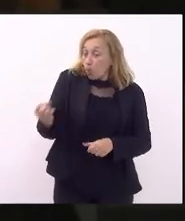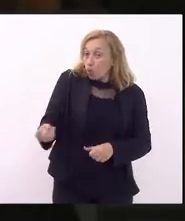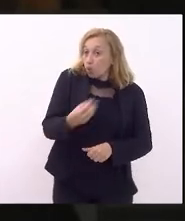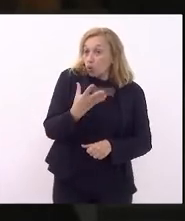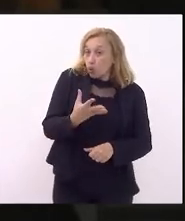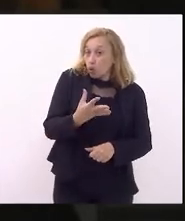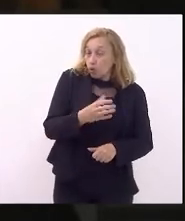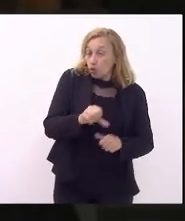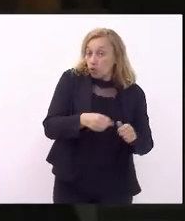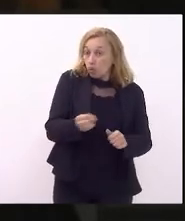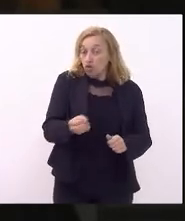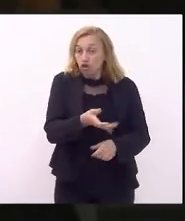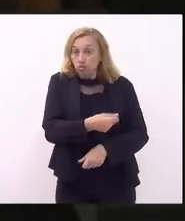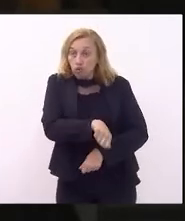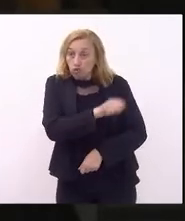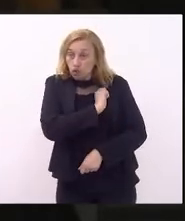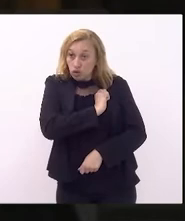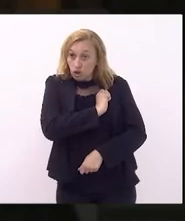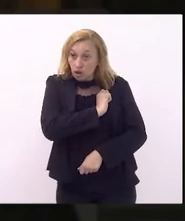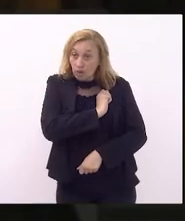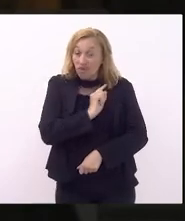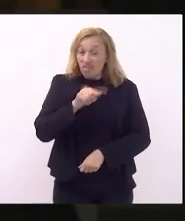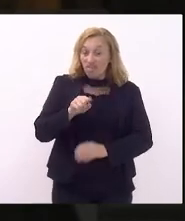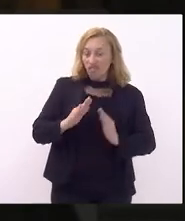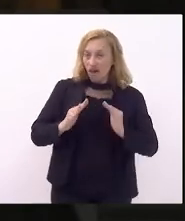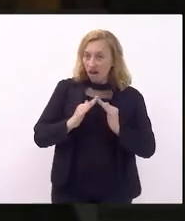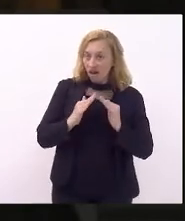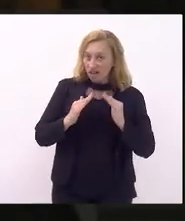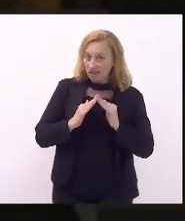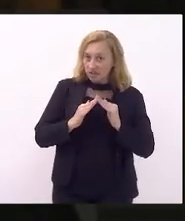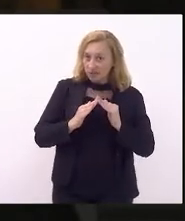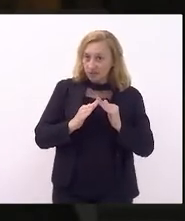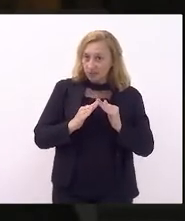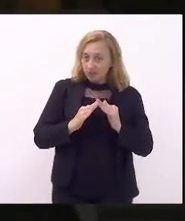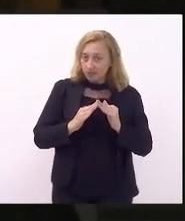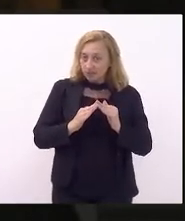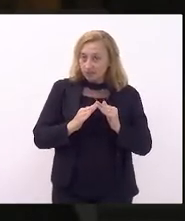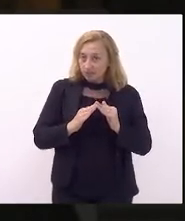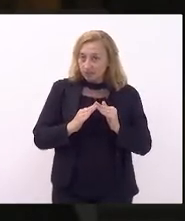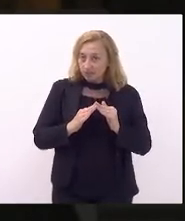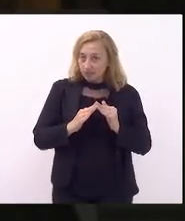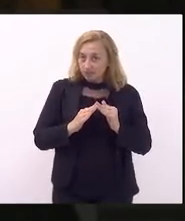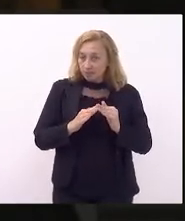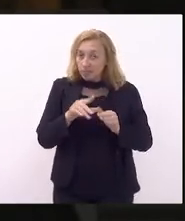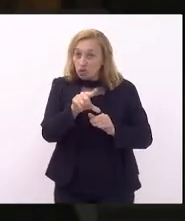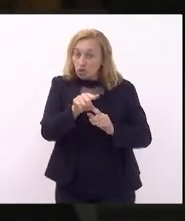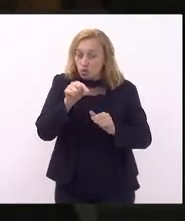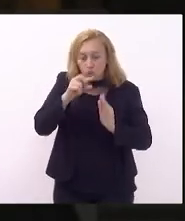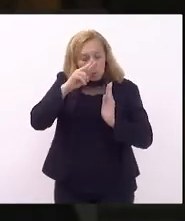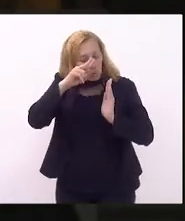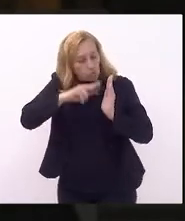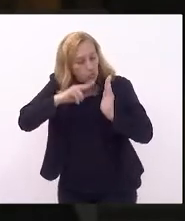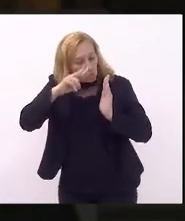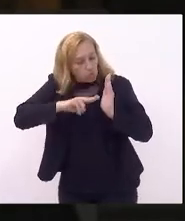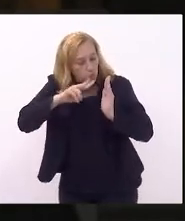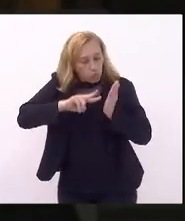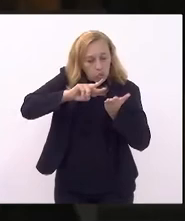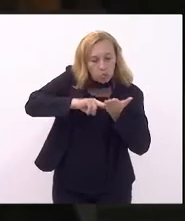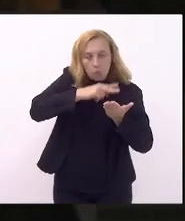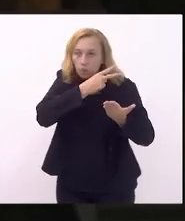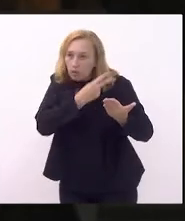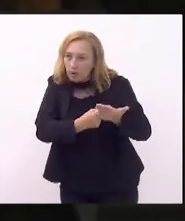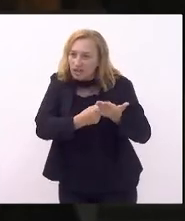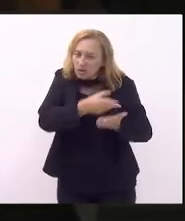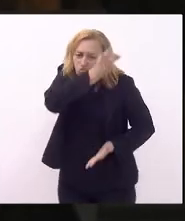recuperação fiscal, esta Casa definiu, na leitura e interpretação